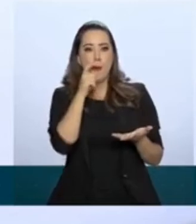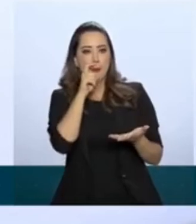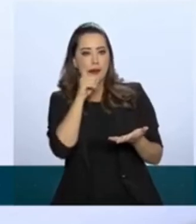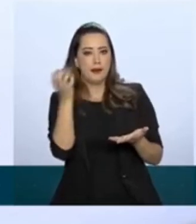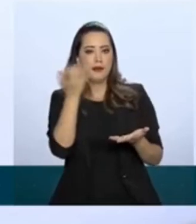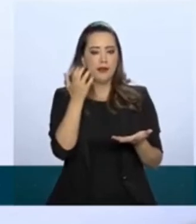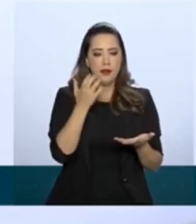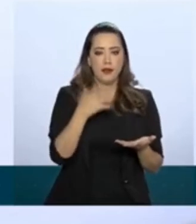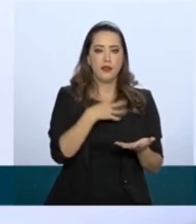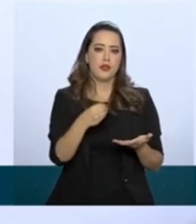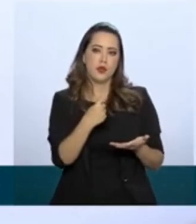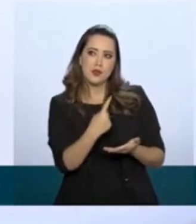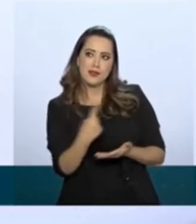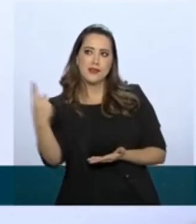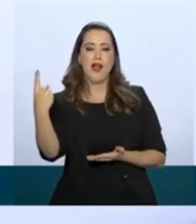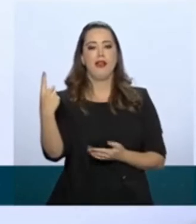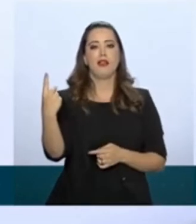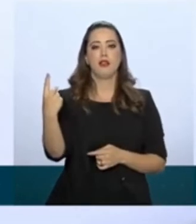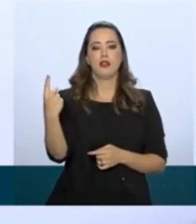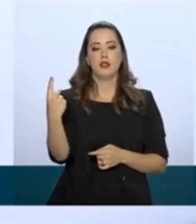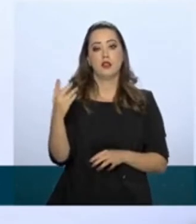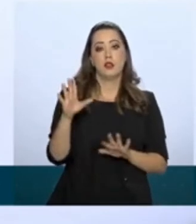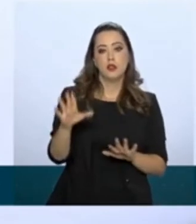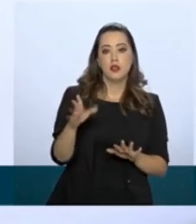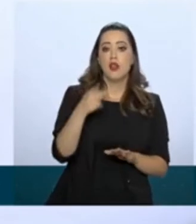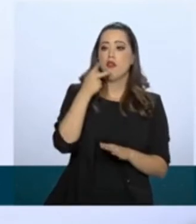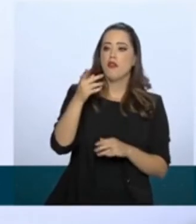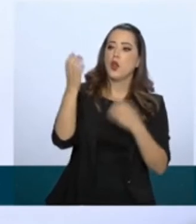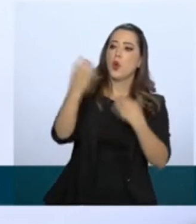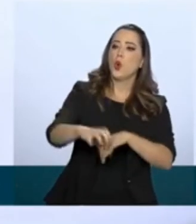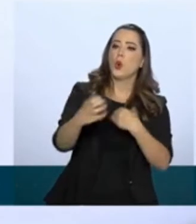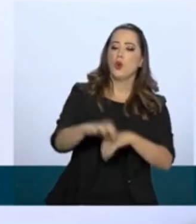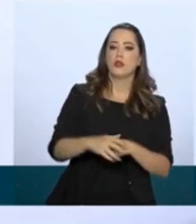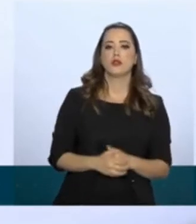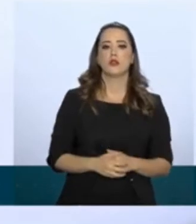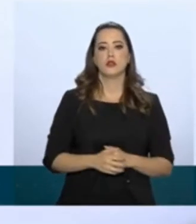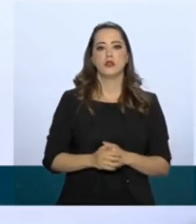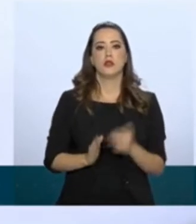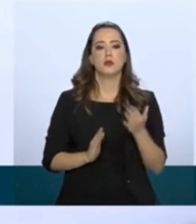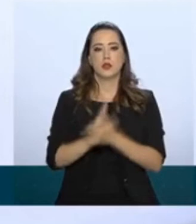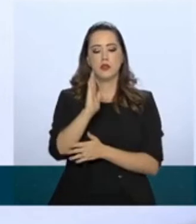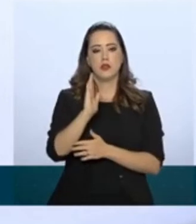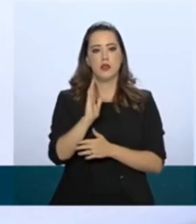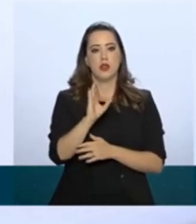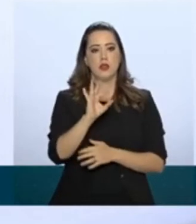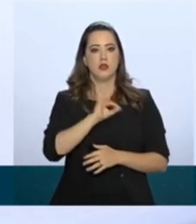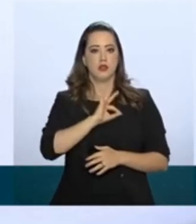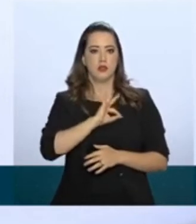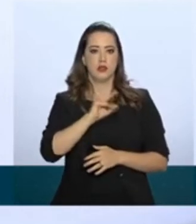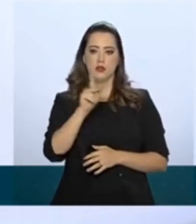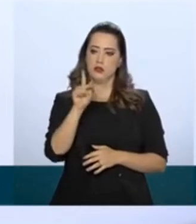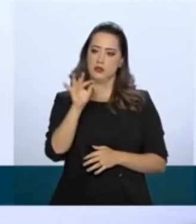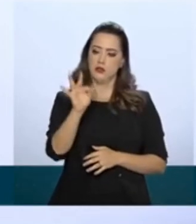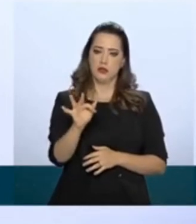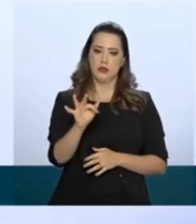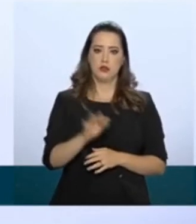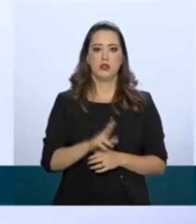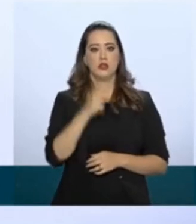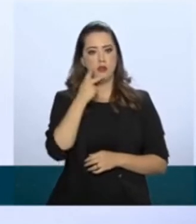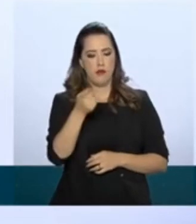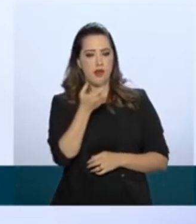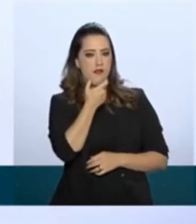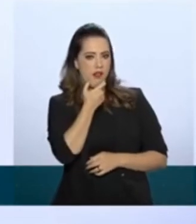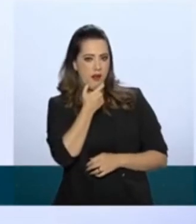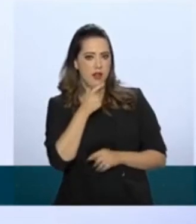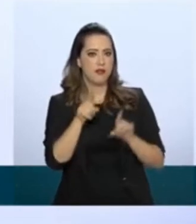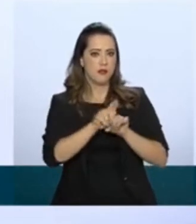um filho saia, né, não quer. Presta um concurso, passou para a Polícia Federal. Já falava inglês e